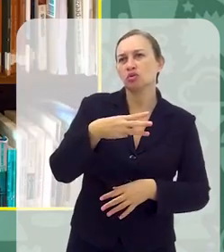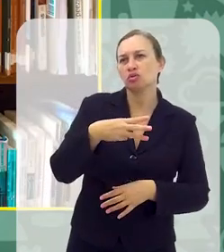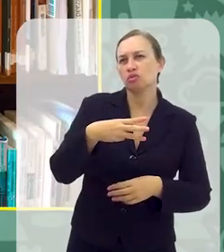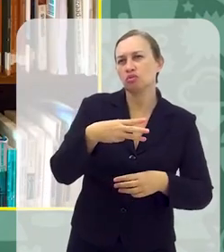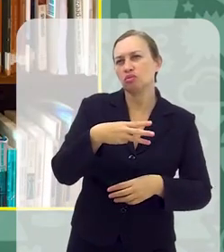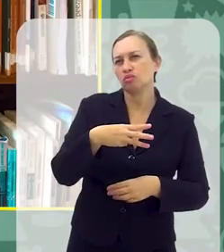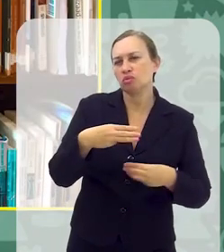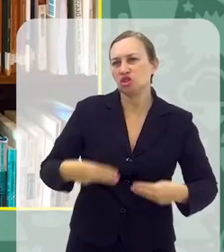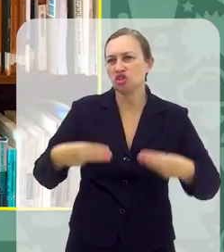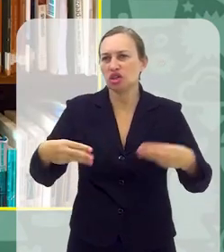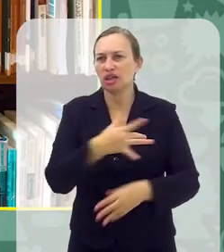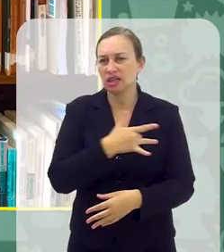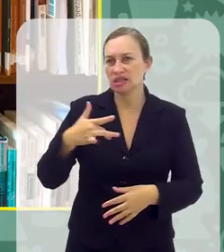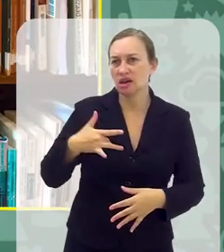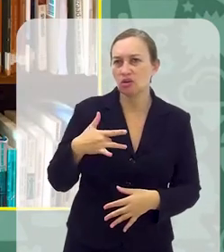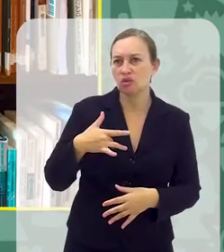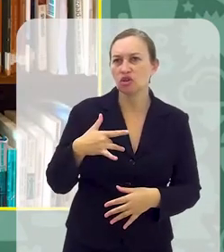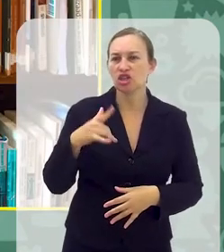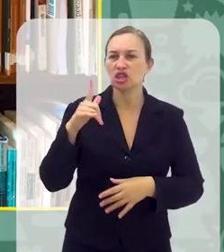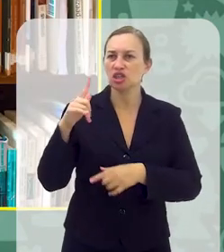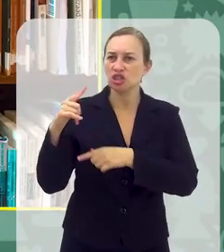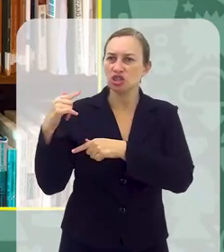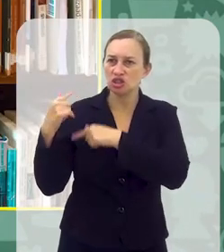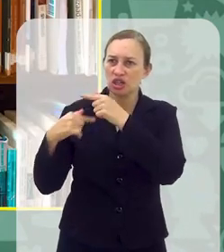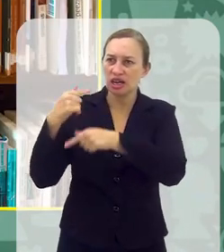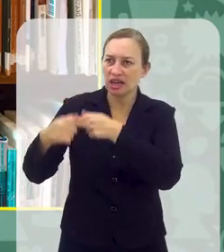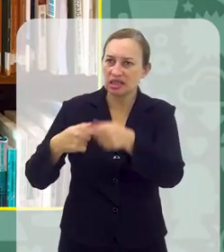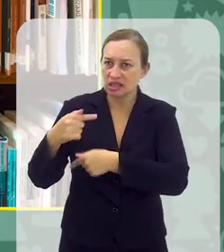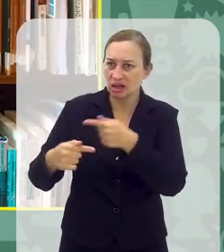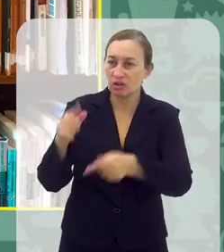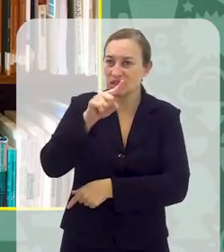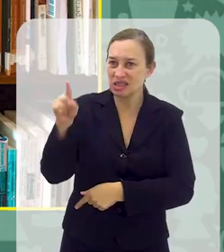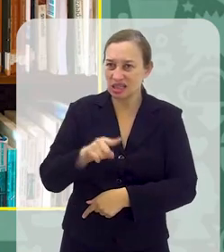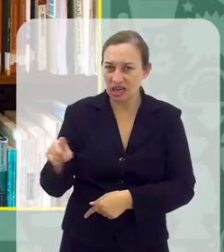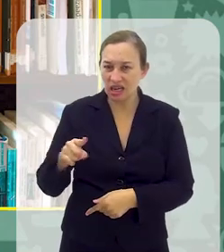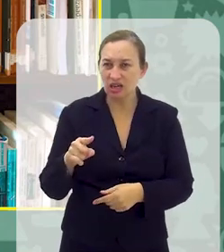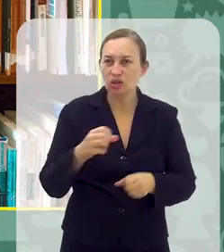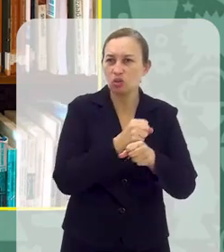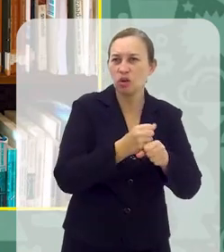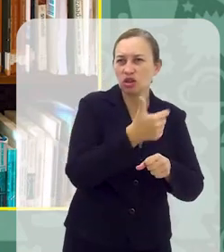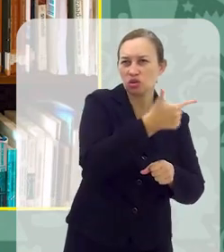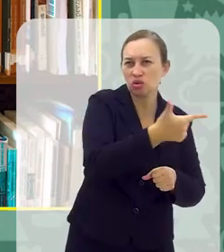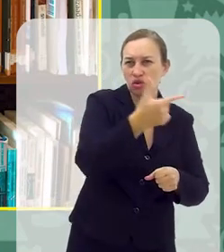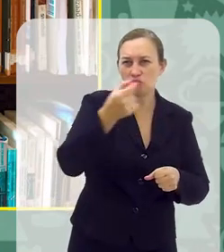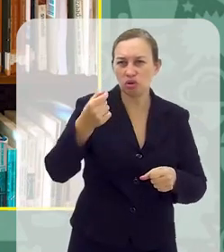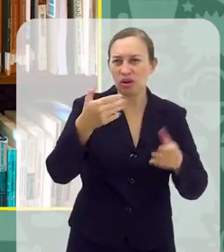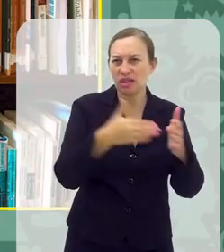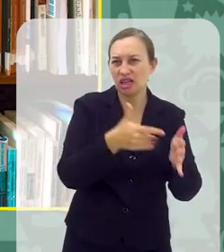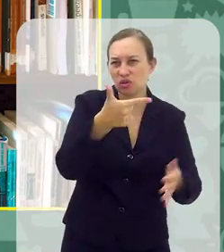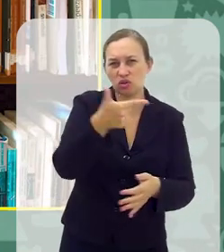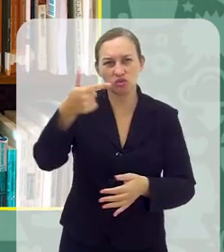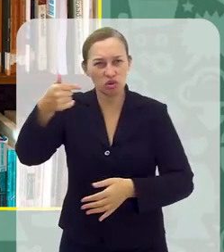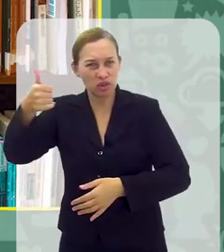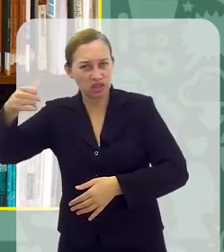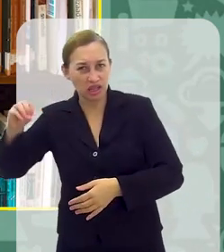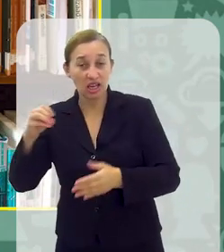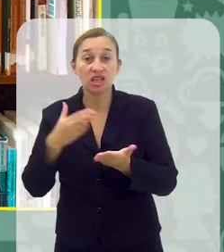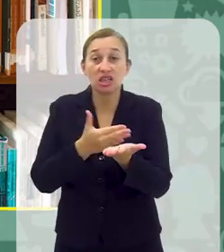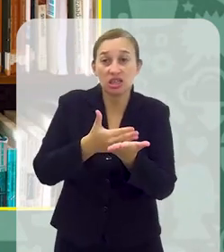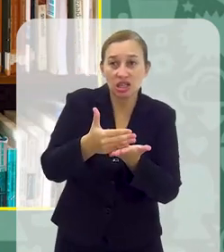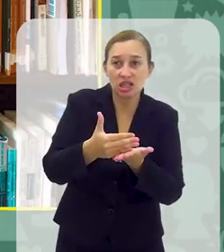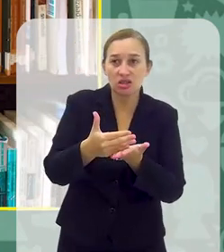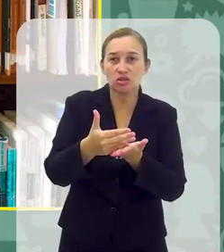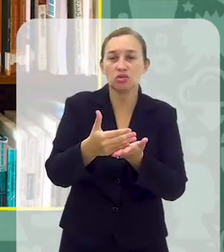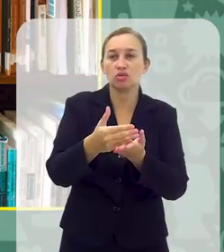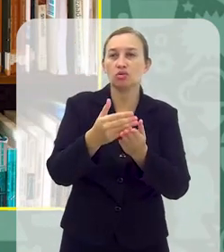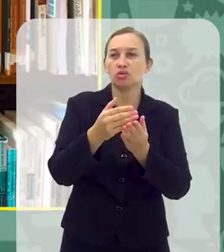A geração Z, que são aqueles adolescentes nascidos ali entre 2000 e 2010 A geração que já nasceu aí no meio digital